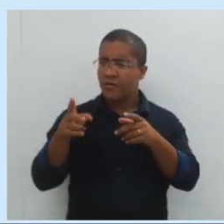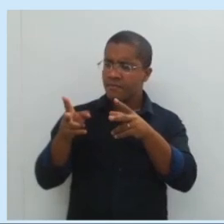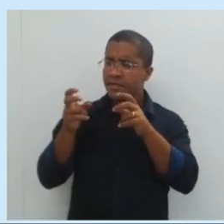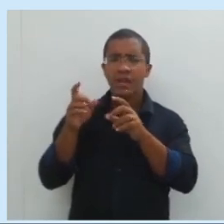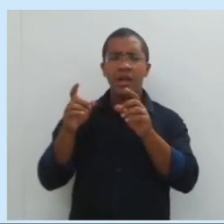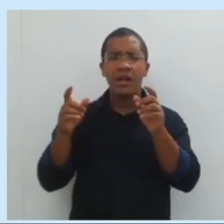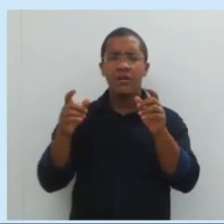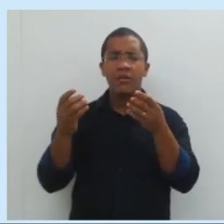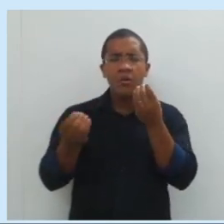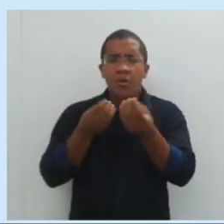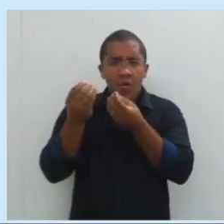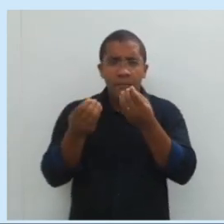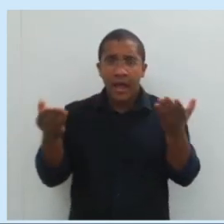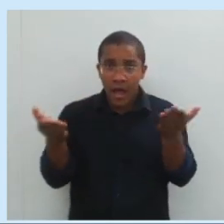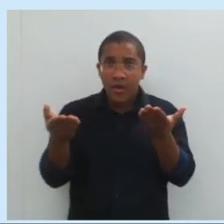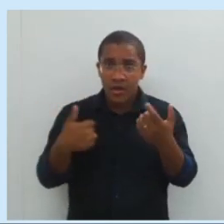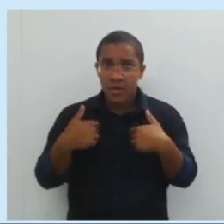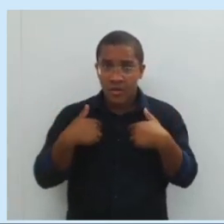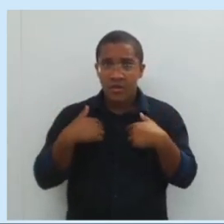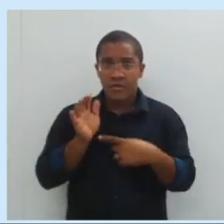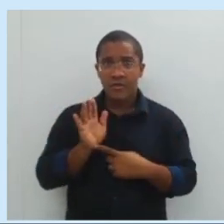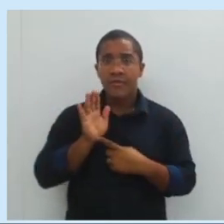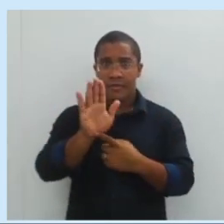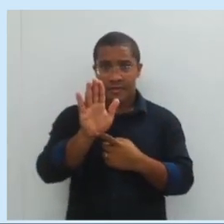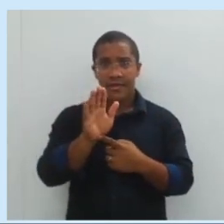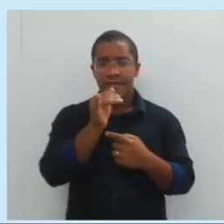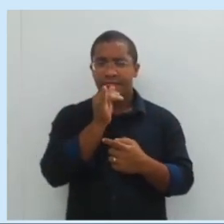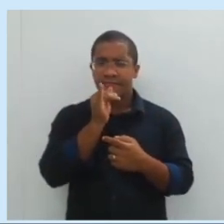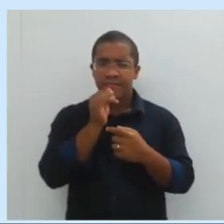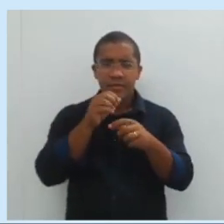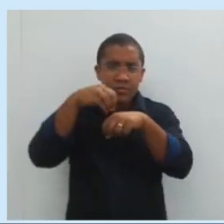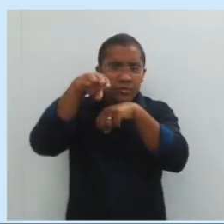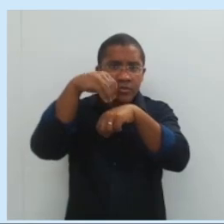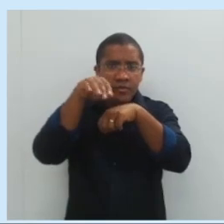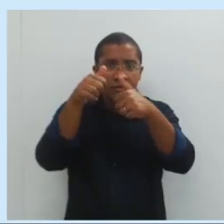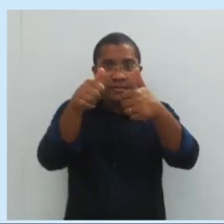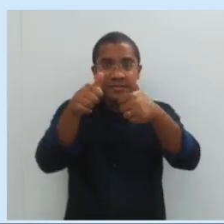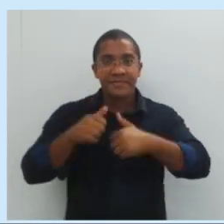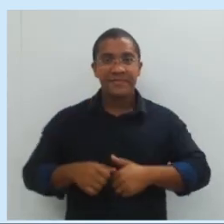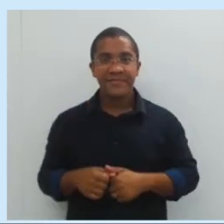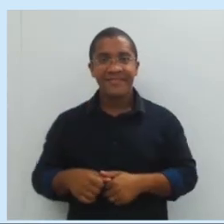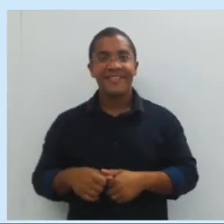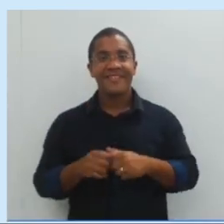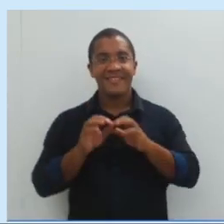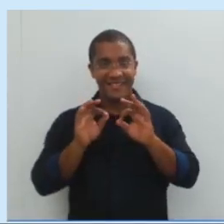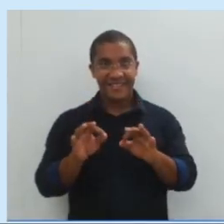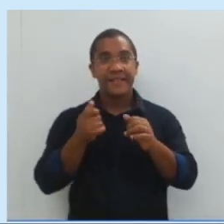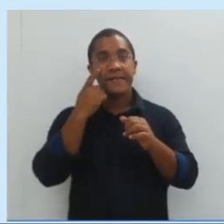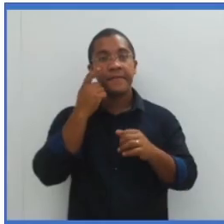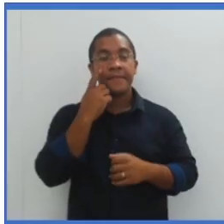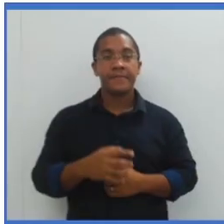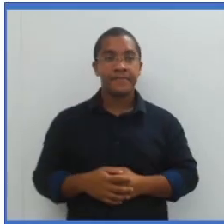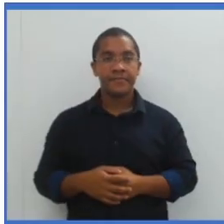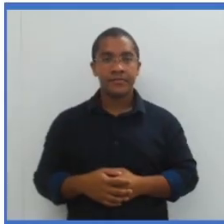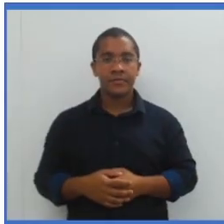aprende com desenho. Dantas está aqui para exemplificar, dar dicas, tá certo? Vamos ver a imagem.